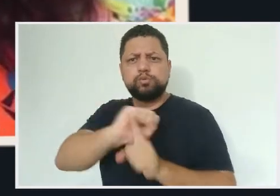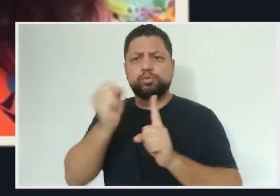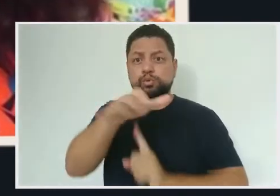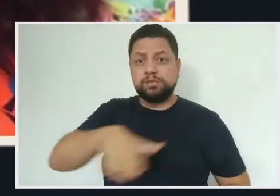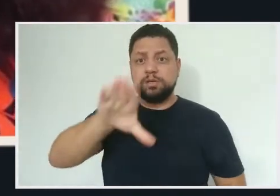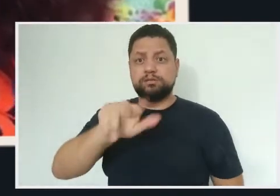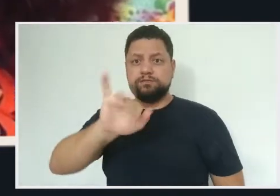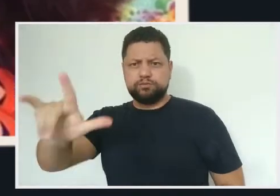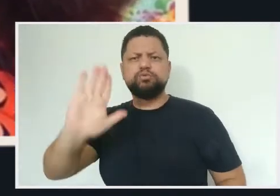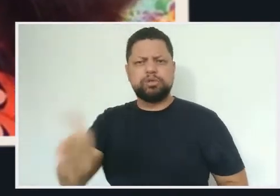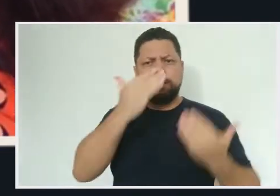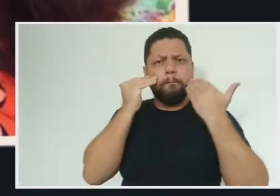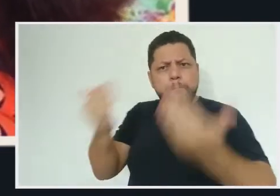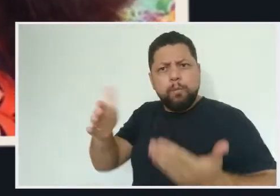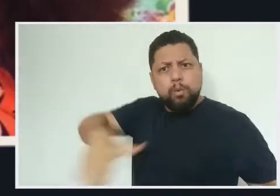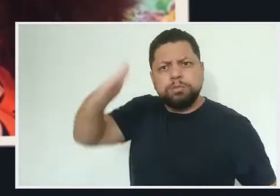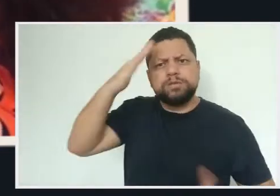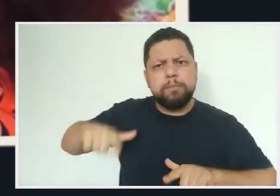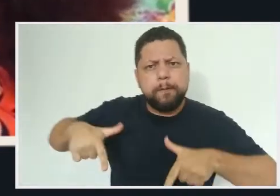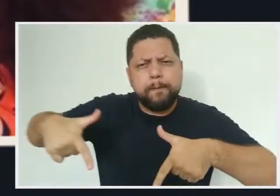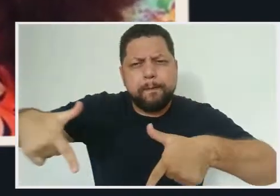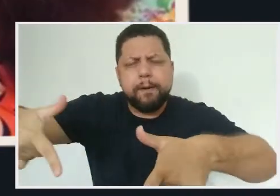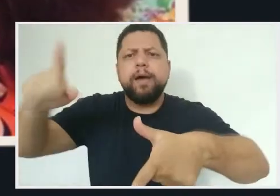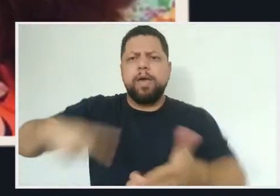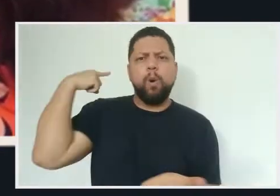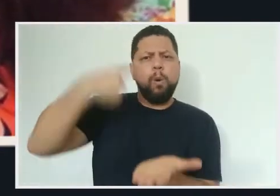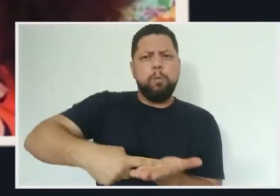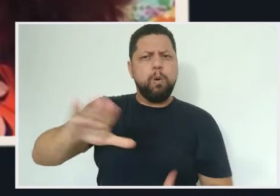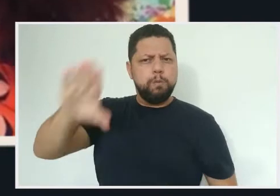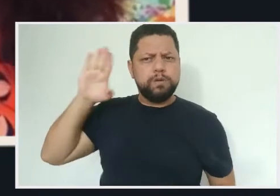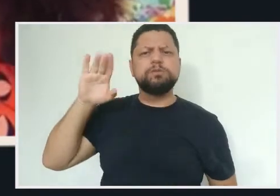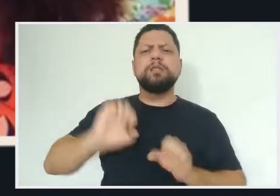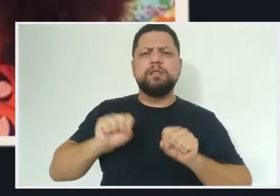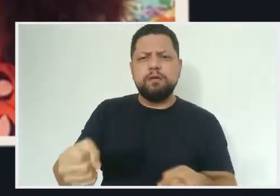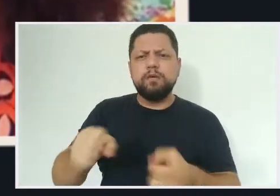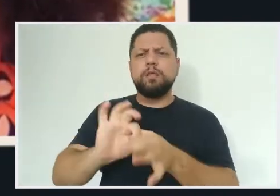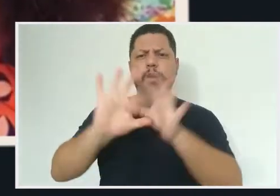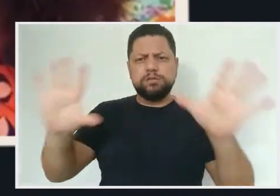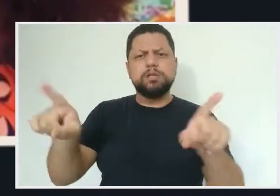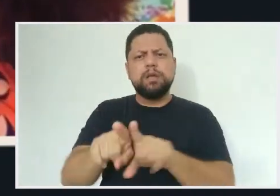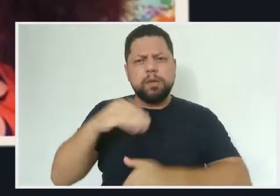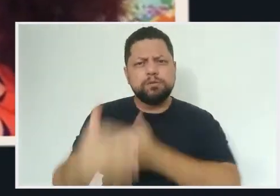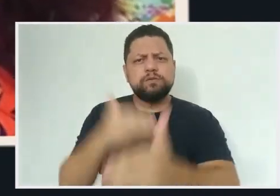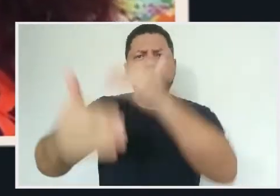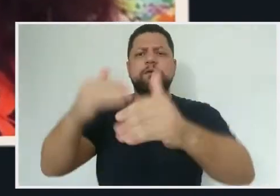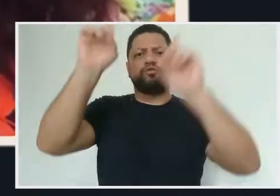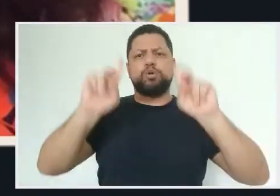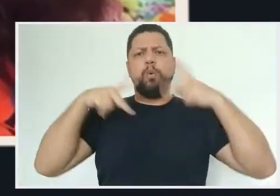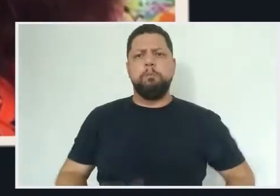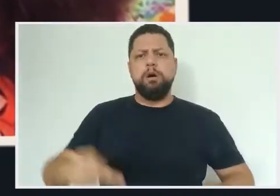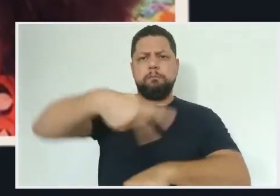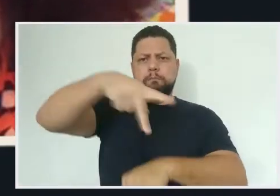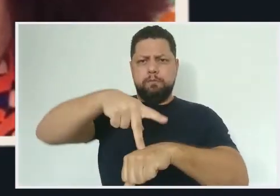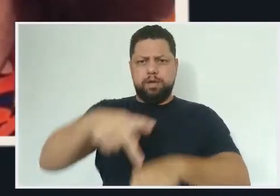organizações e redes da sociedade civil reconhecidas publicamente por nossa atuação comprometida com a defesa da